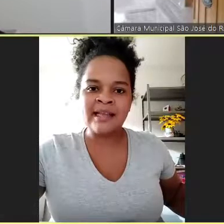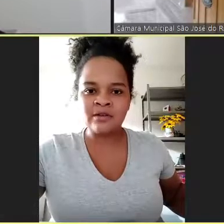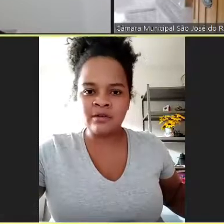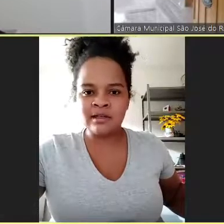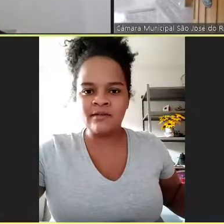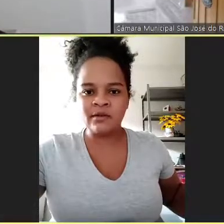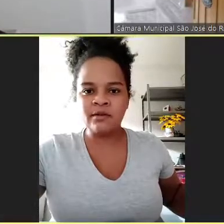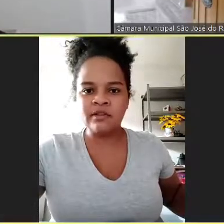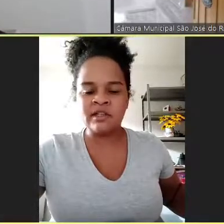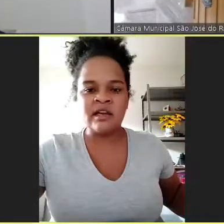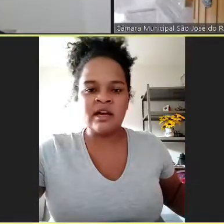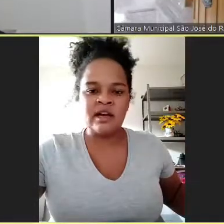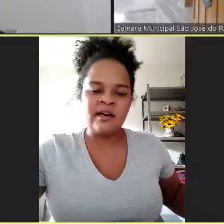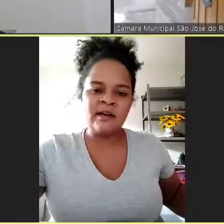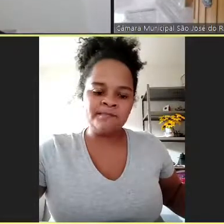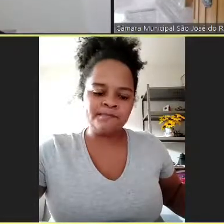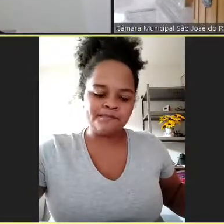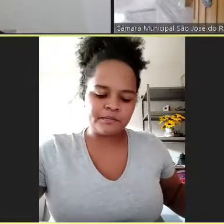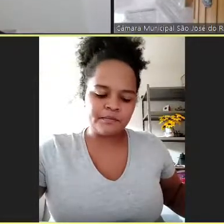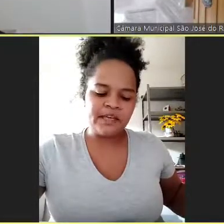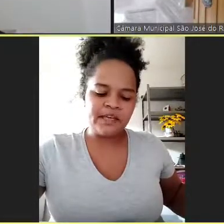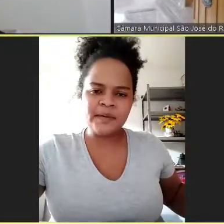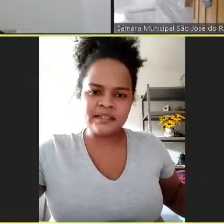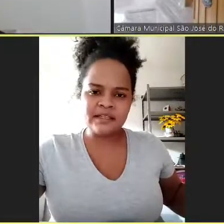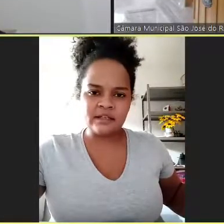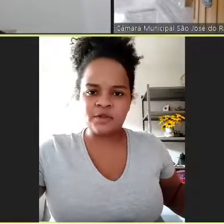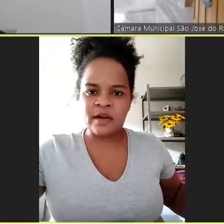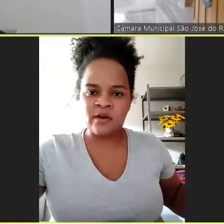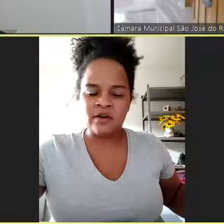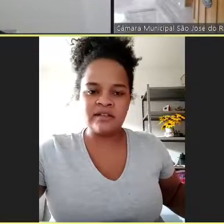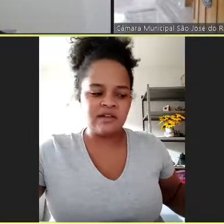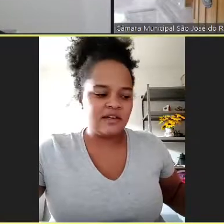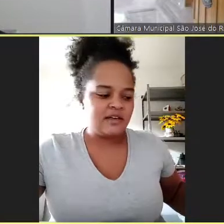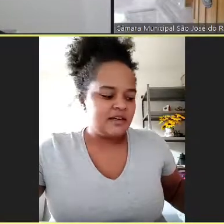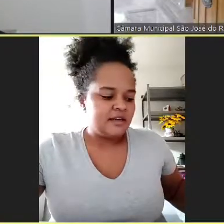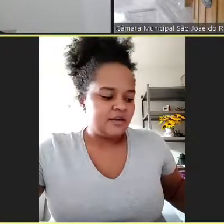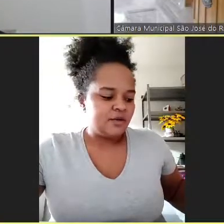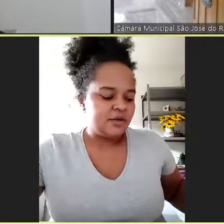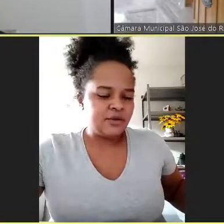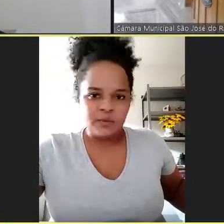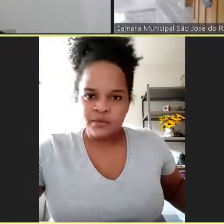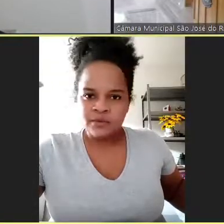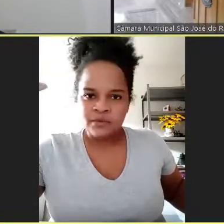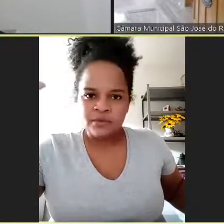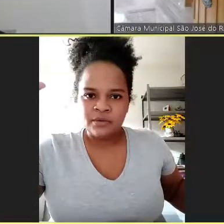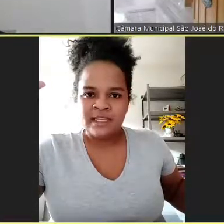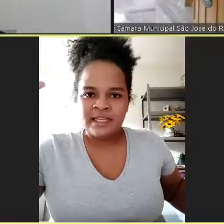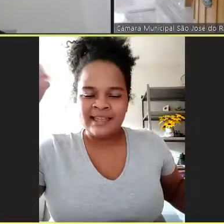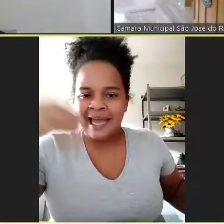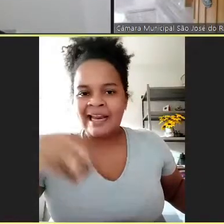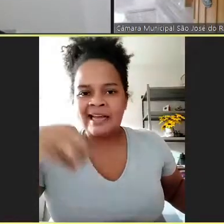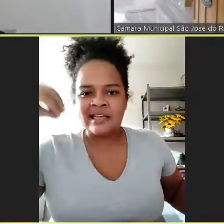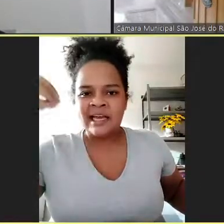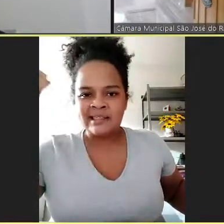Agradeço, inclusive, Júlio Lúcia. Tem que parecer que você trouxe para nós sobre o que